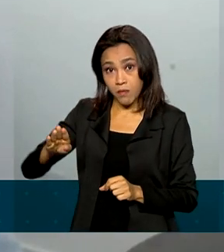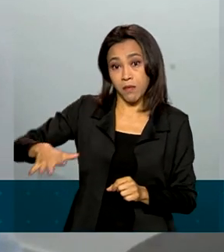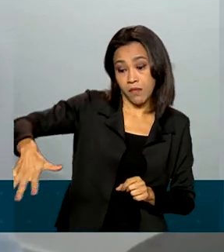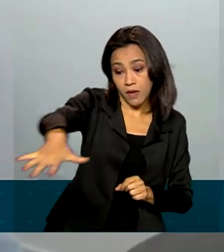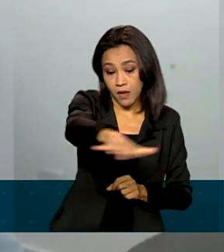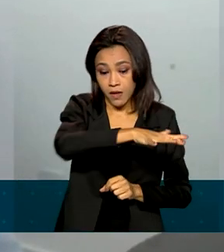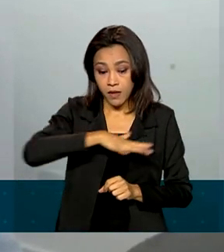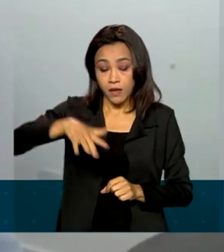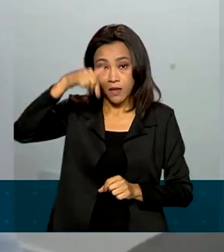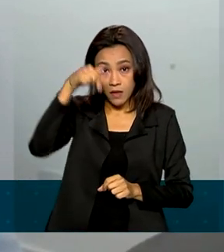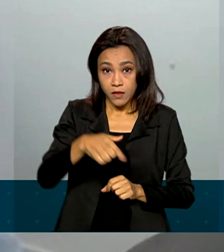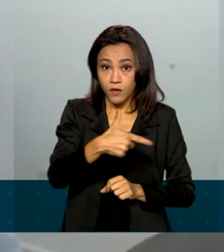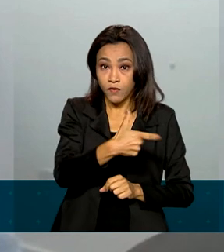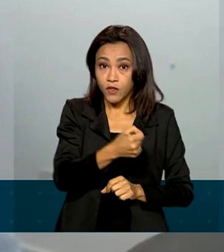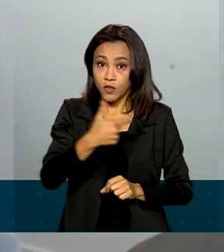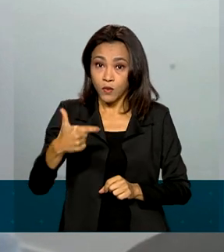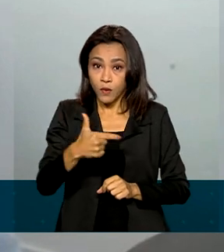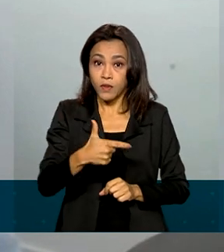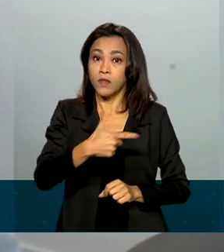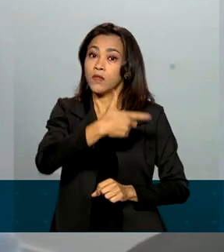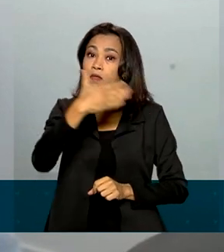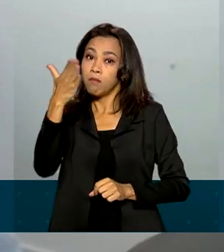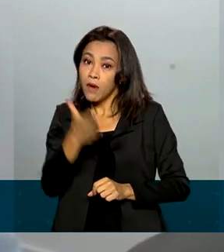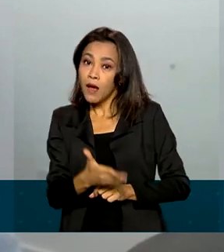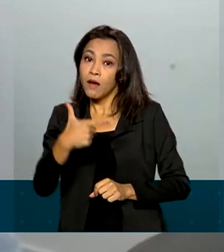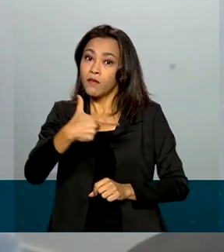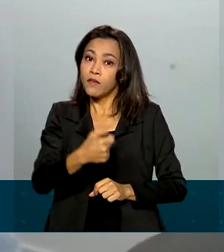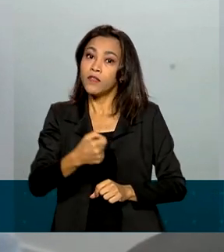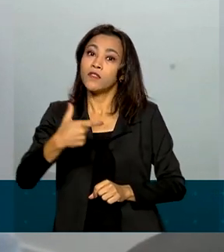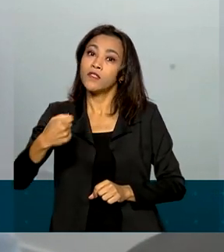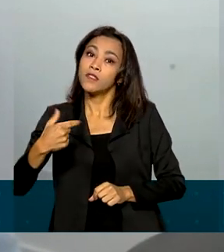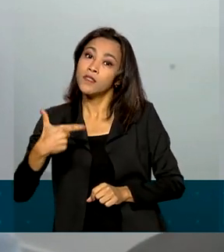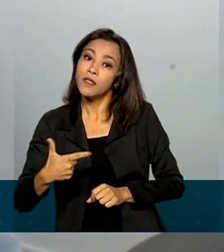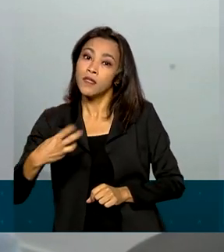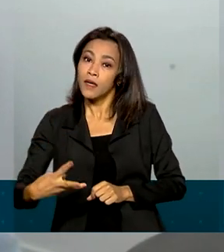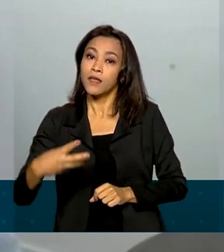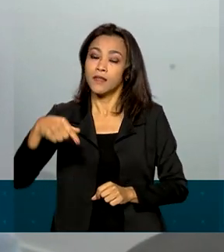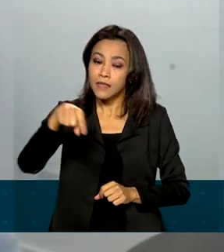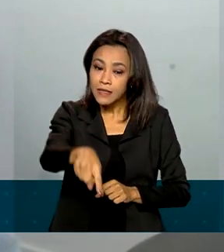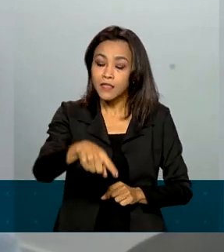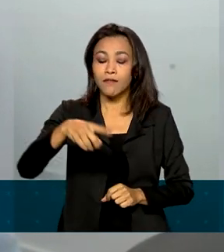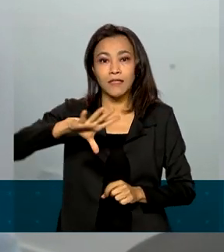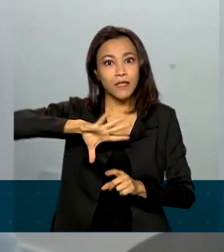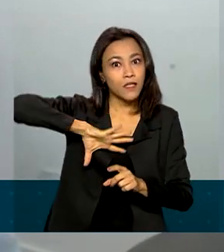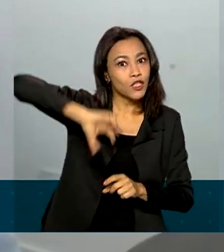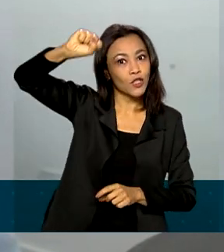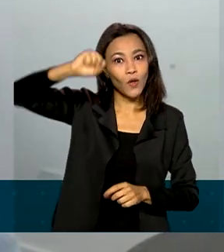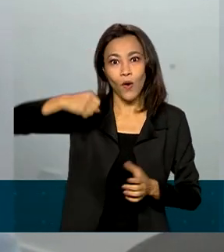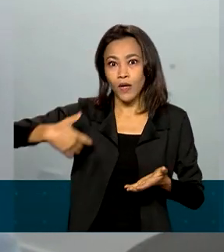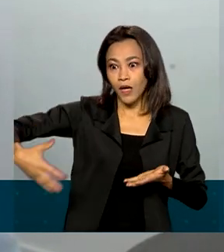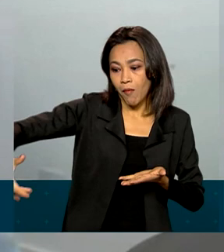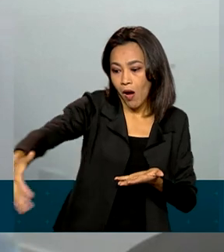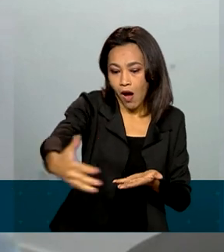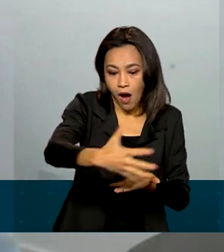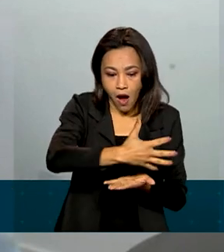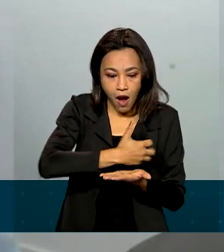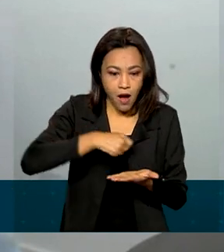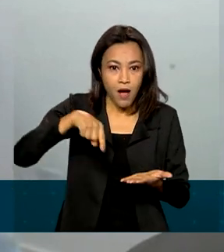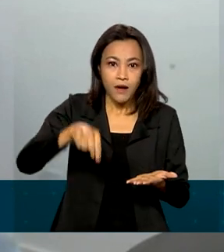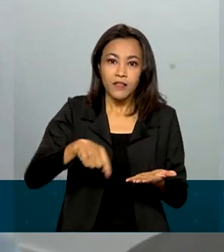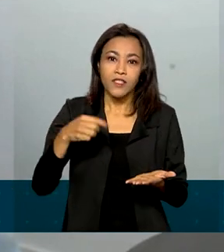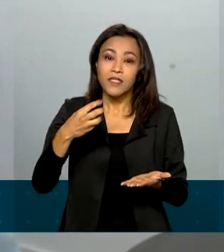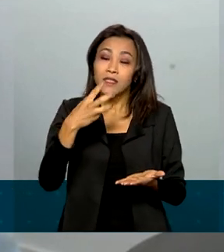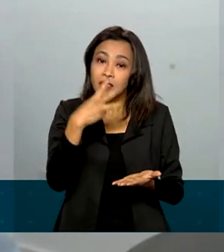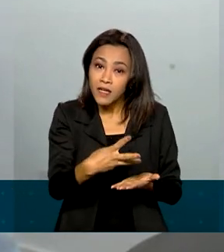22-23, o Brasil deverá produzir a maior safra da história, com uma expectativa total de